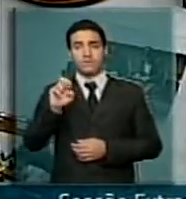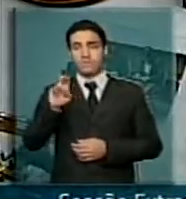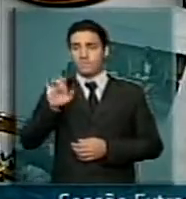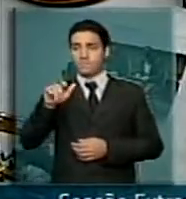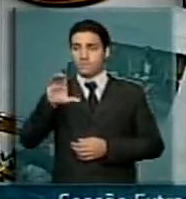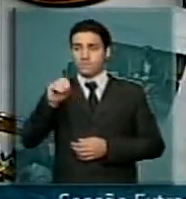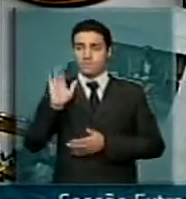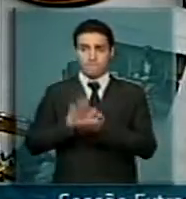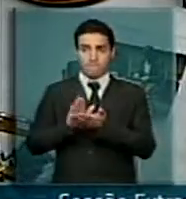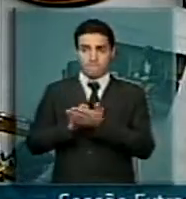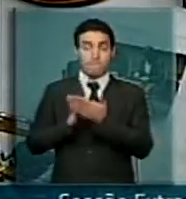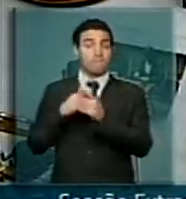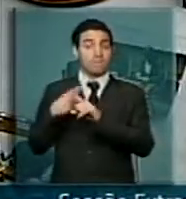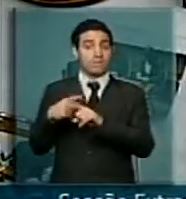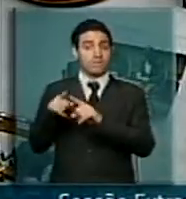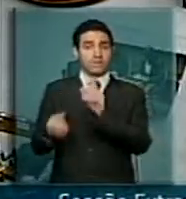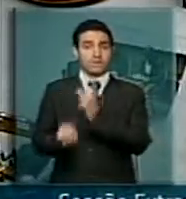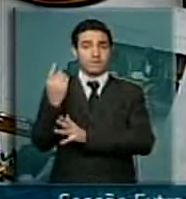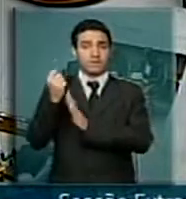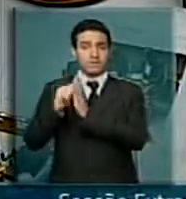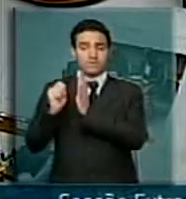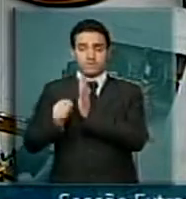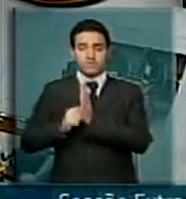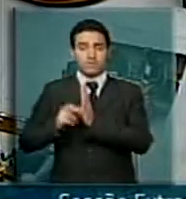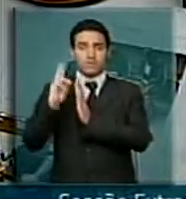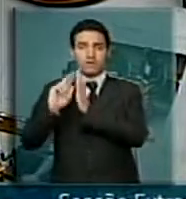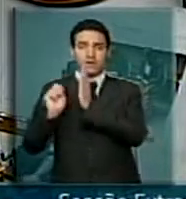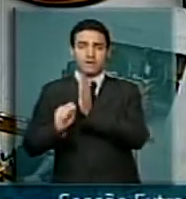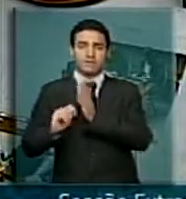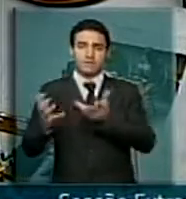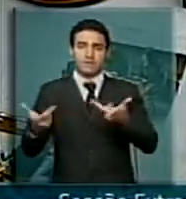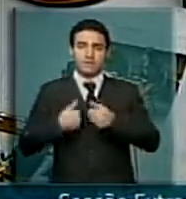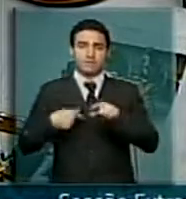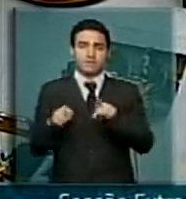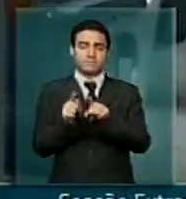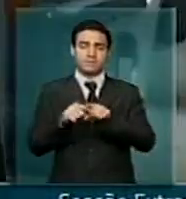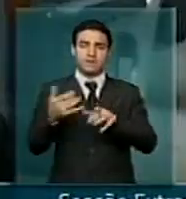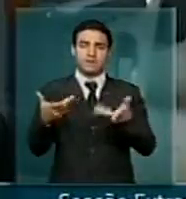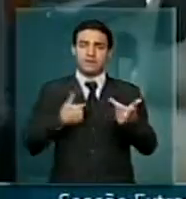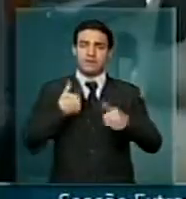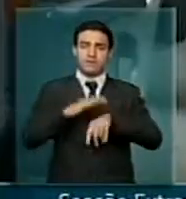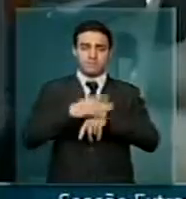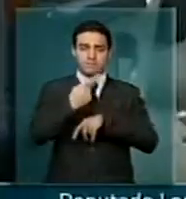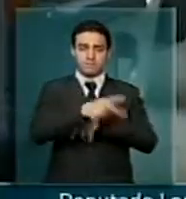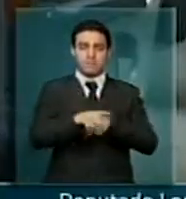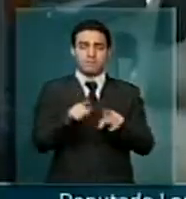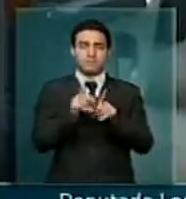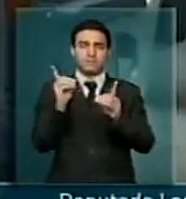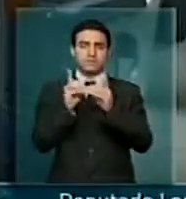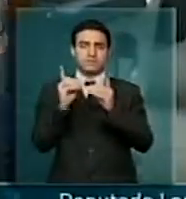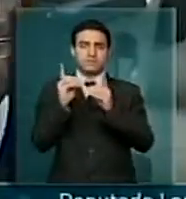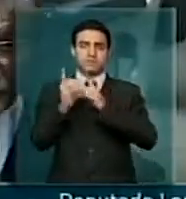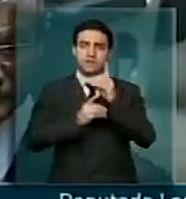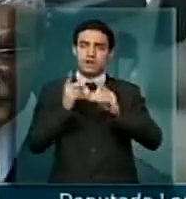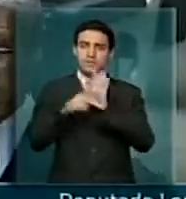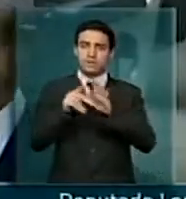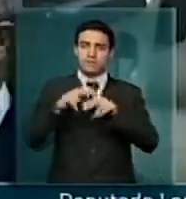pelo seu relatório, pelo seu trabalho, pela dinâmica